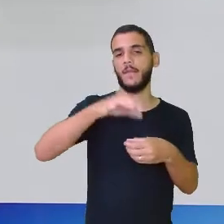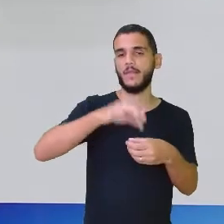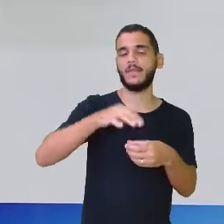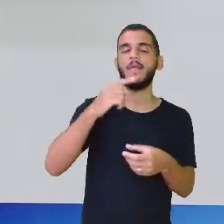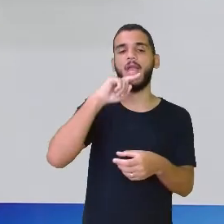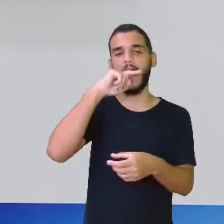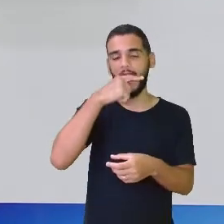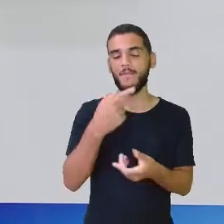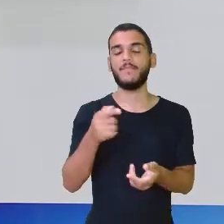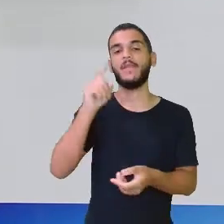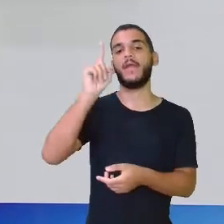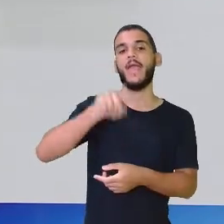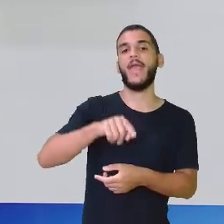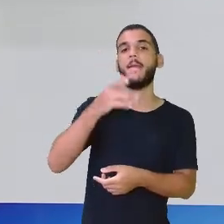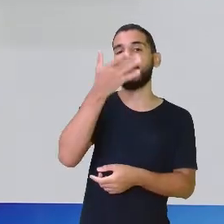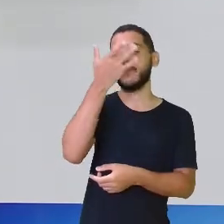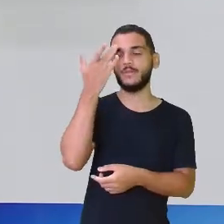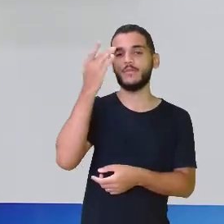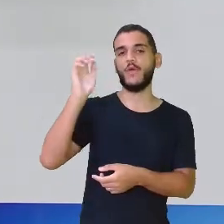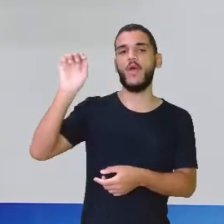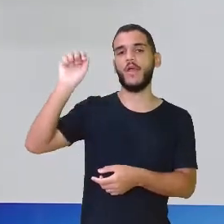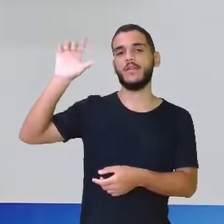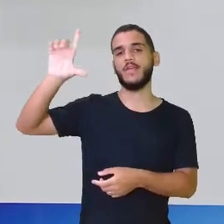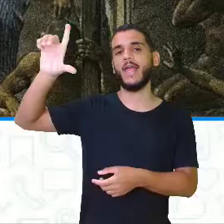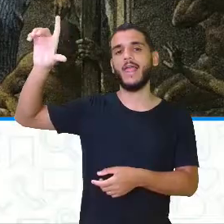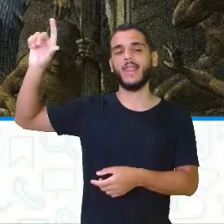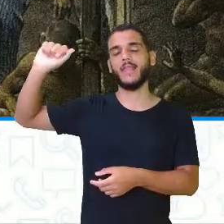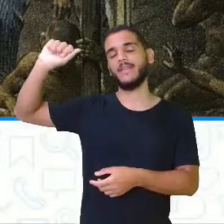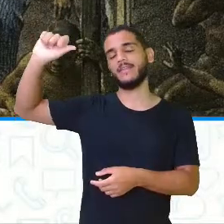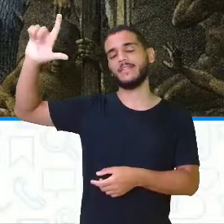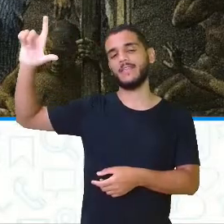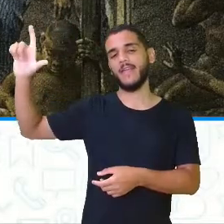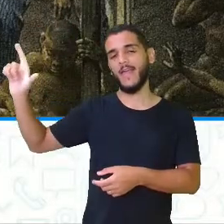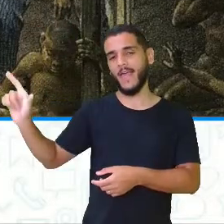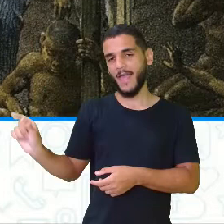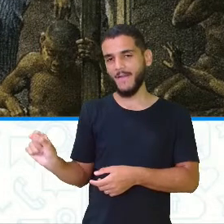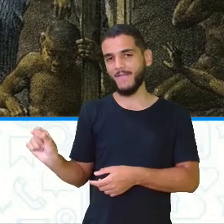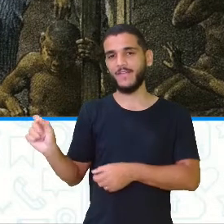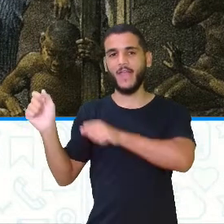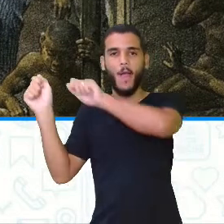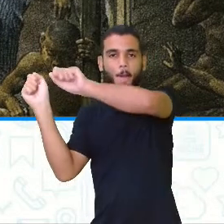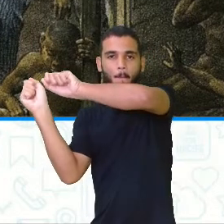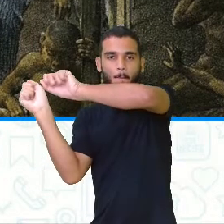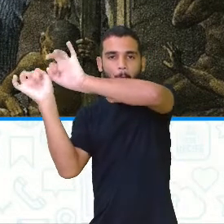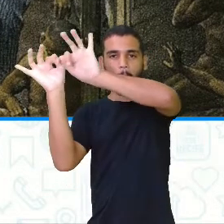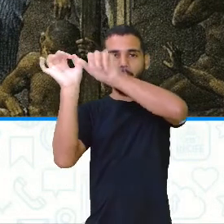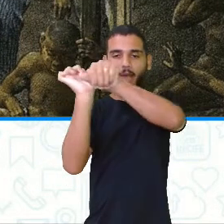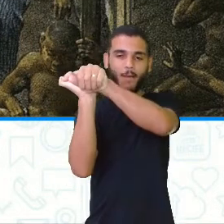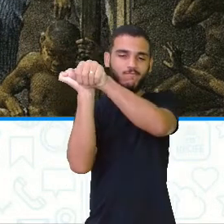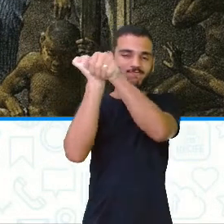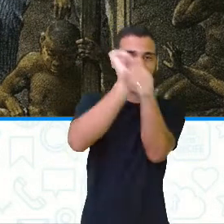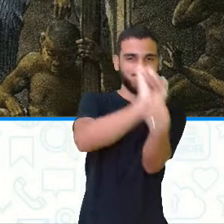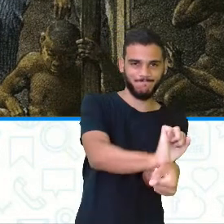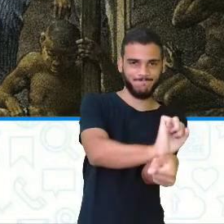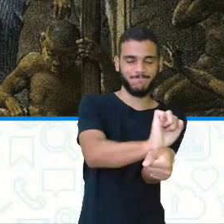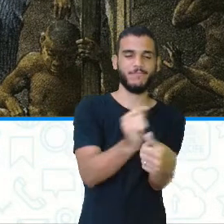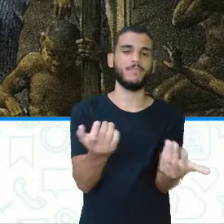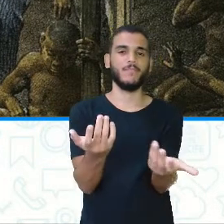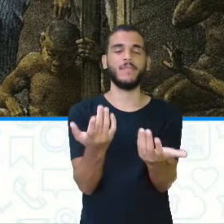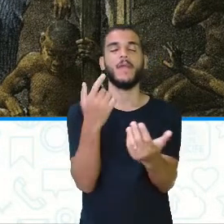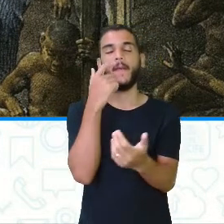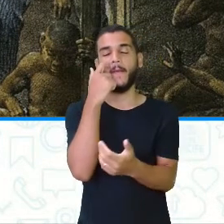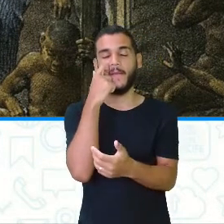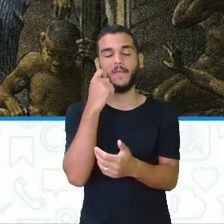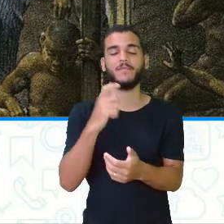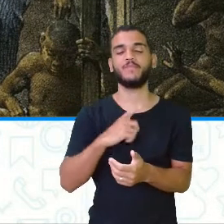África, que foram os africanos que a gente falou aqui. E eles vieram de forma involuntária, não é isso? Em decorrência do tráfico negreiro,